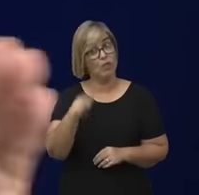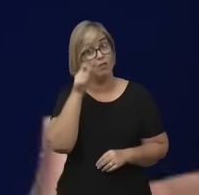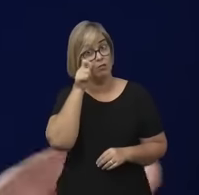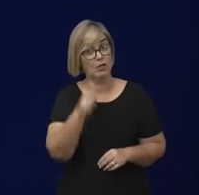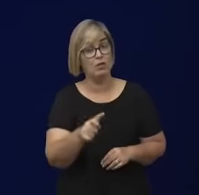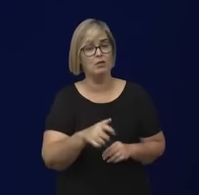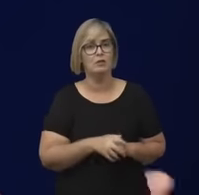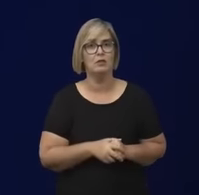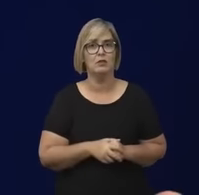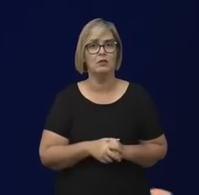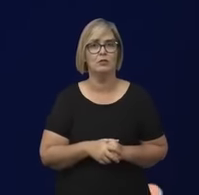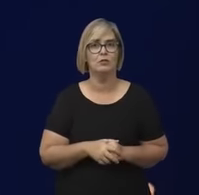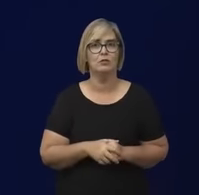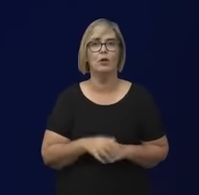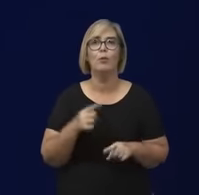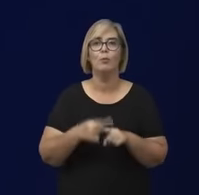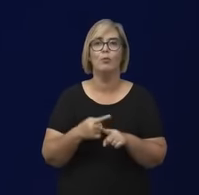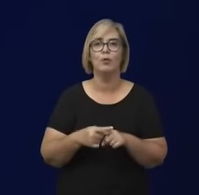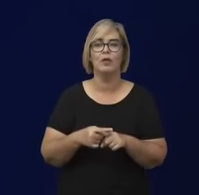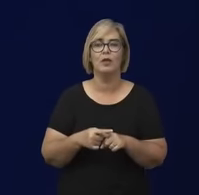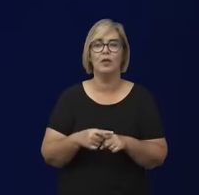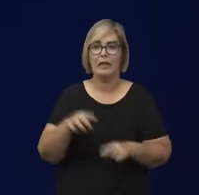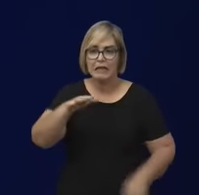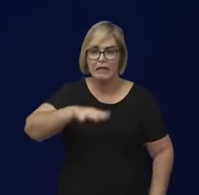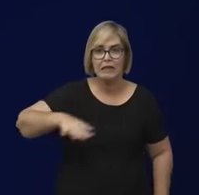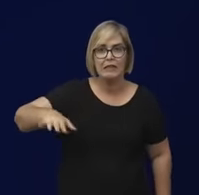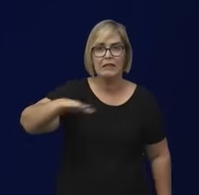semelhante acontece na Academia Brasileira de Letras.